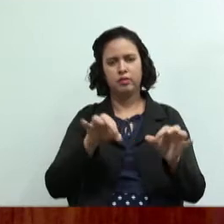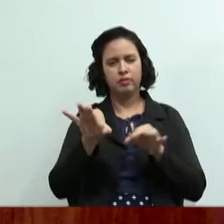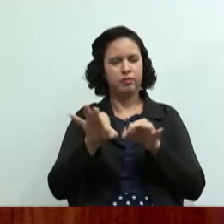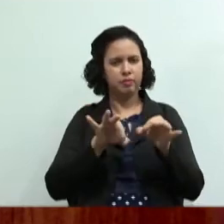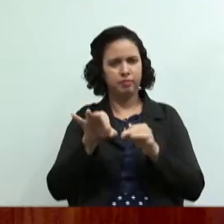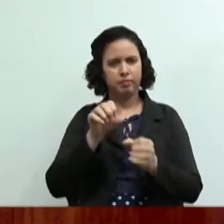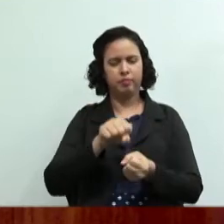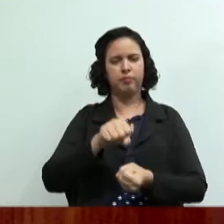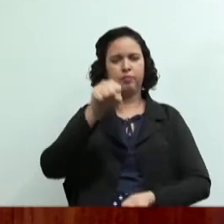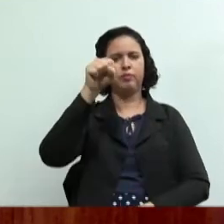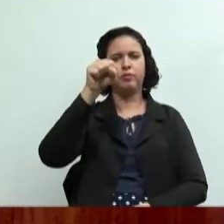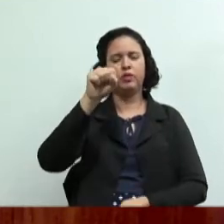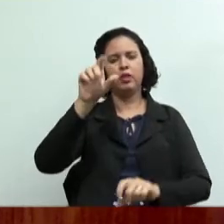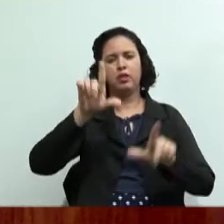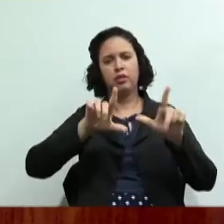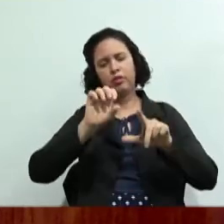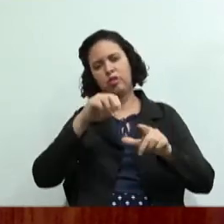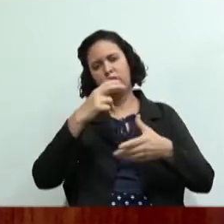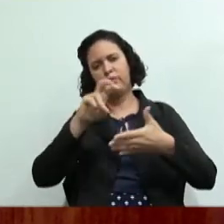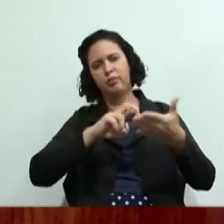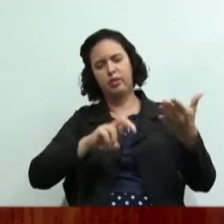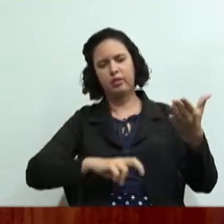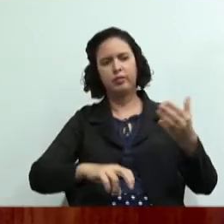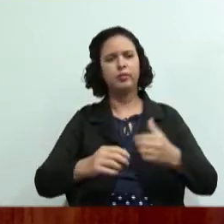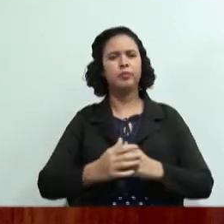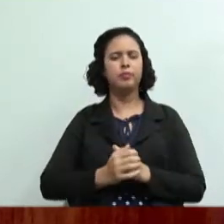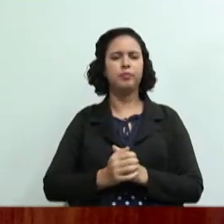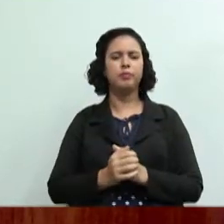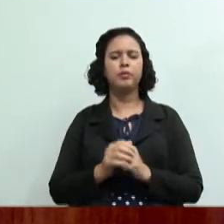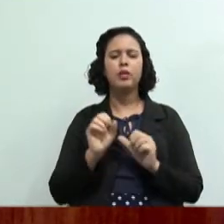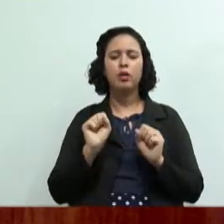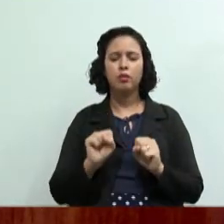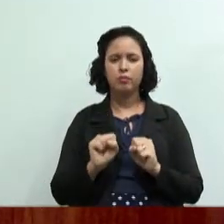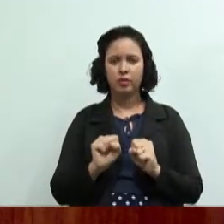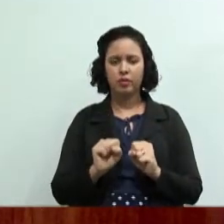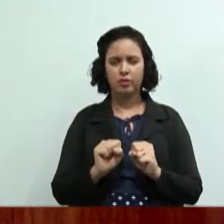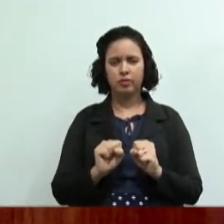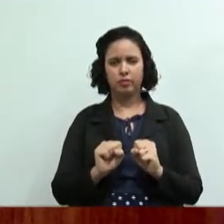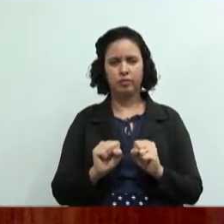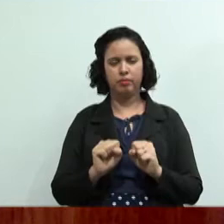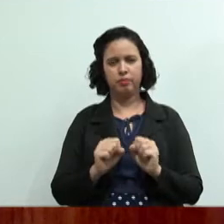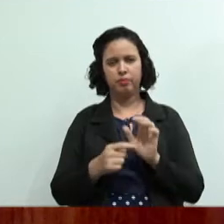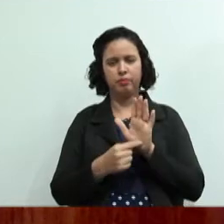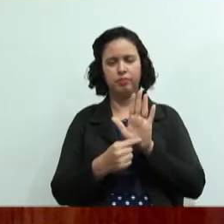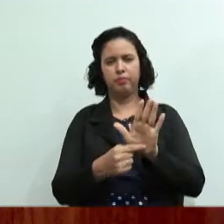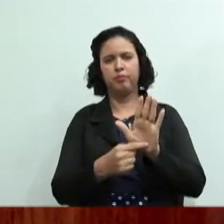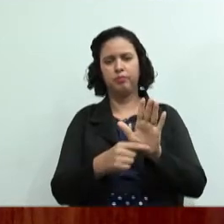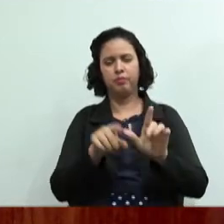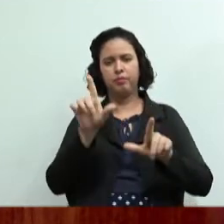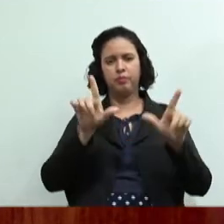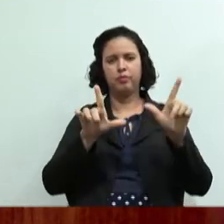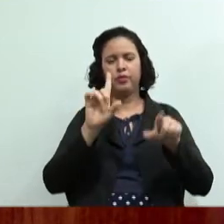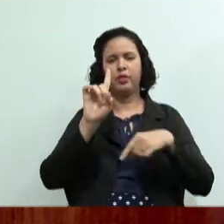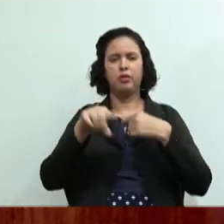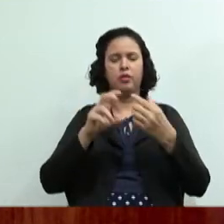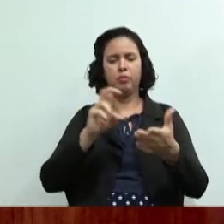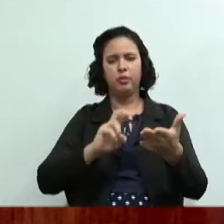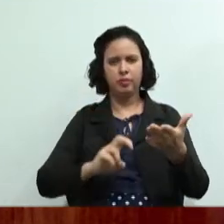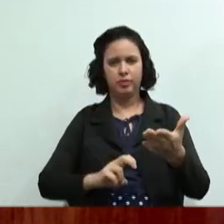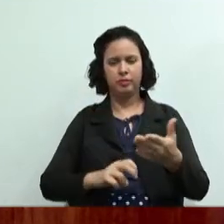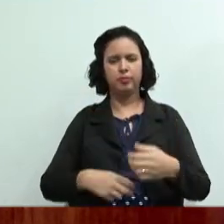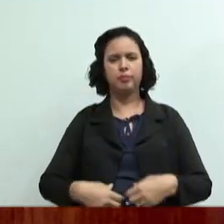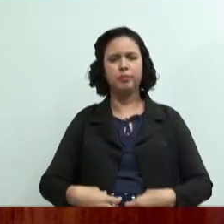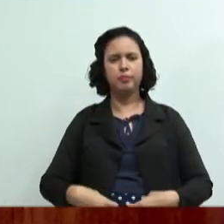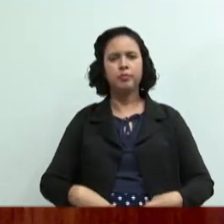apresentar o banner seja na tv seja impresso da forma que for pode apresentar na tv e imprimir depois se for possível porque no dia da prova vocês